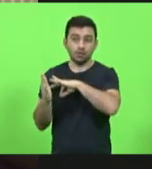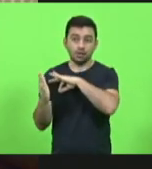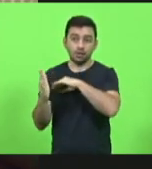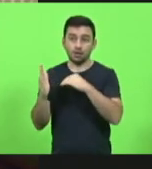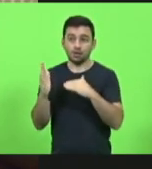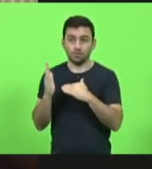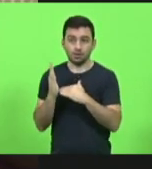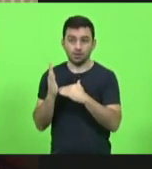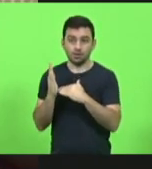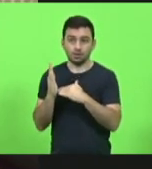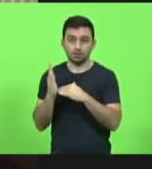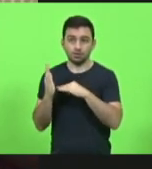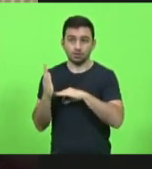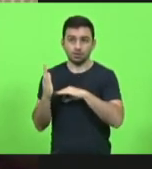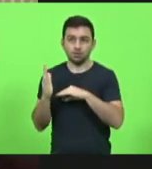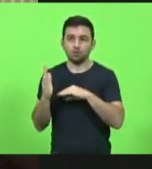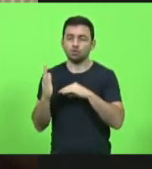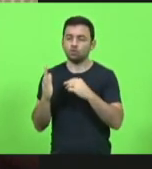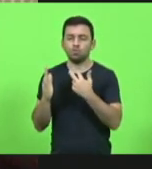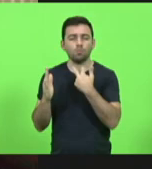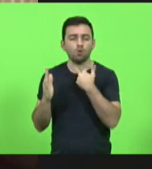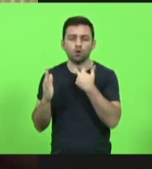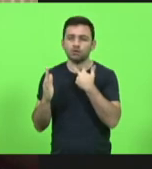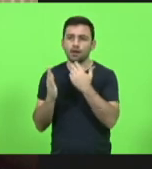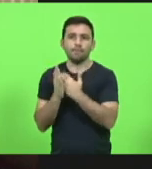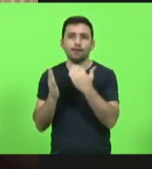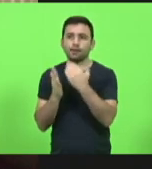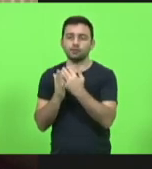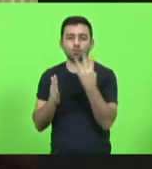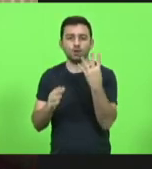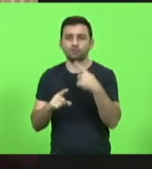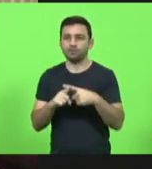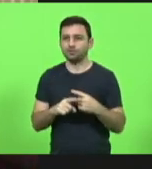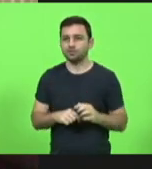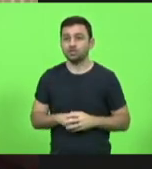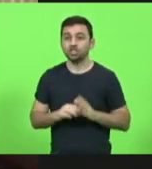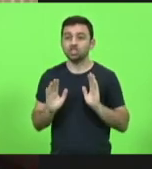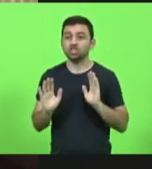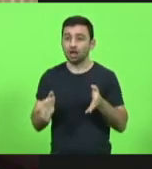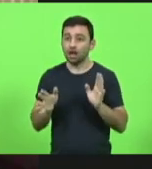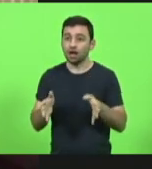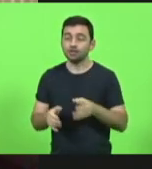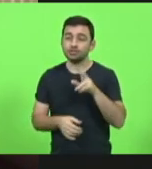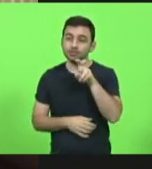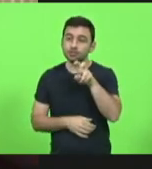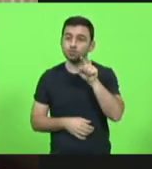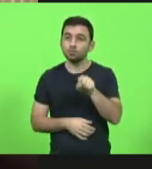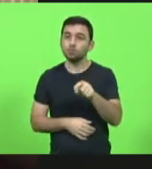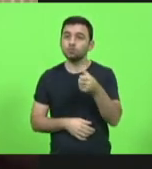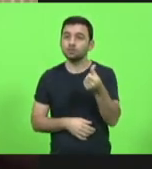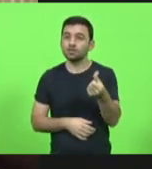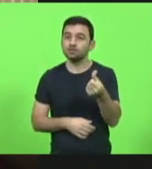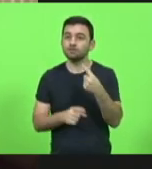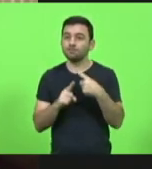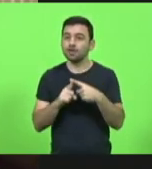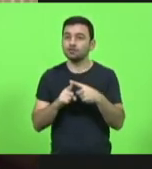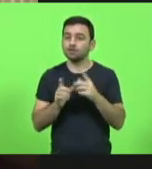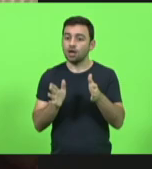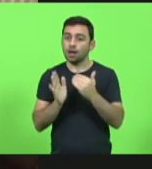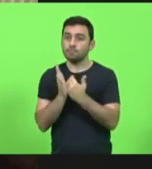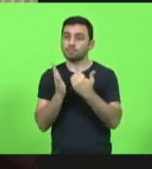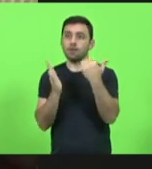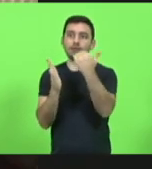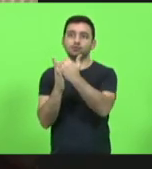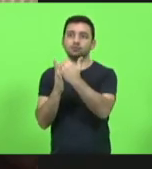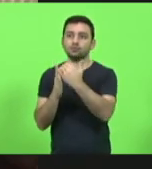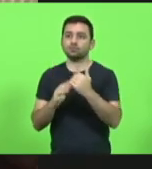pode ser maior do que quatro vezes, e hoje está em 5.6. Então, aí, já